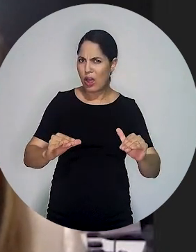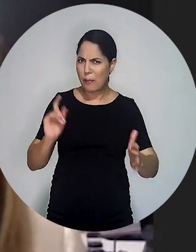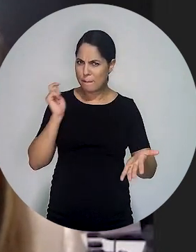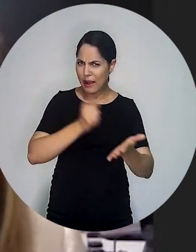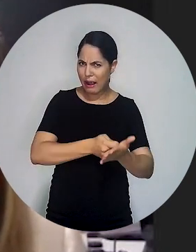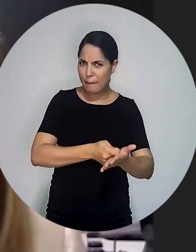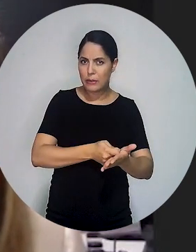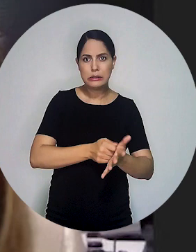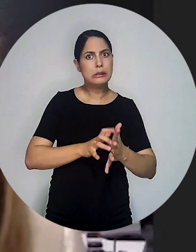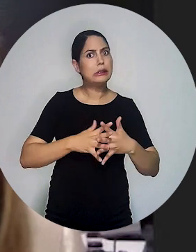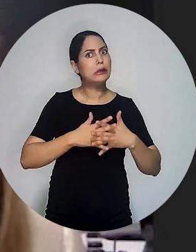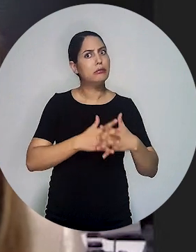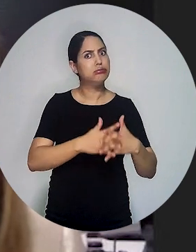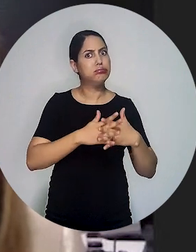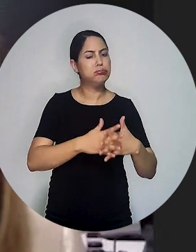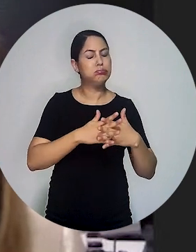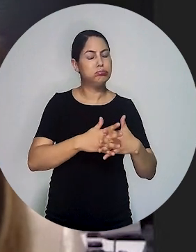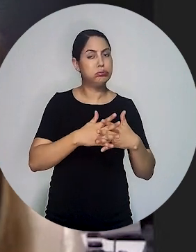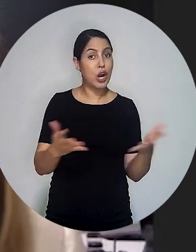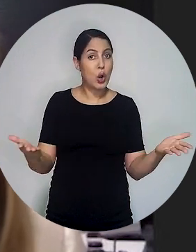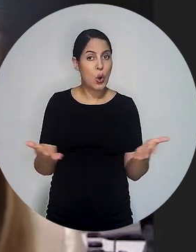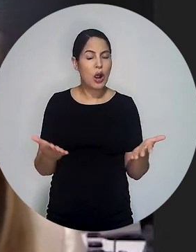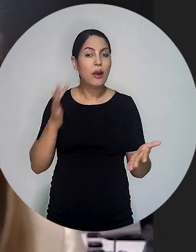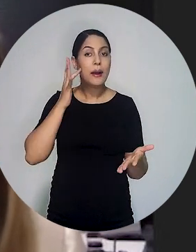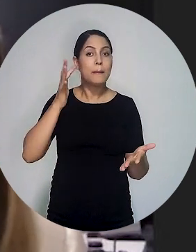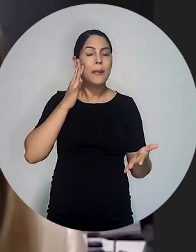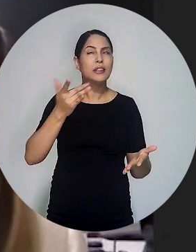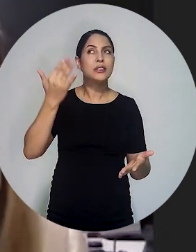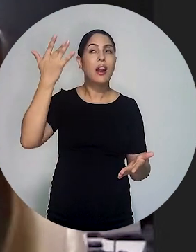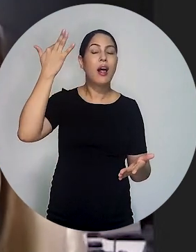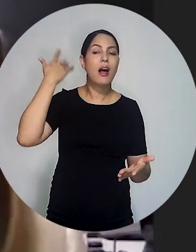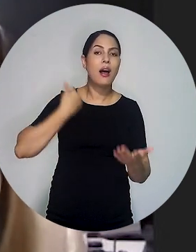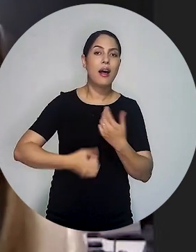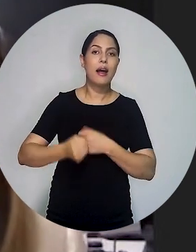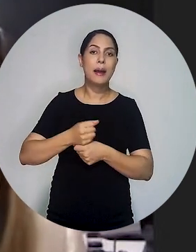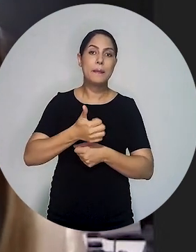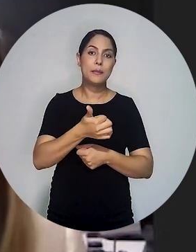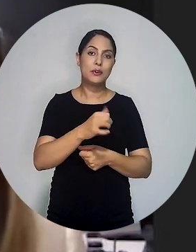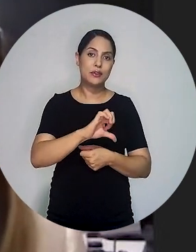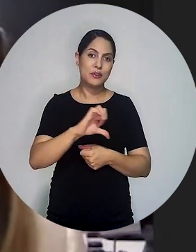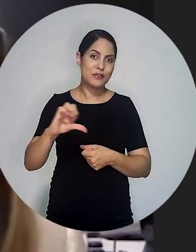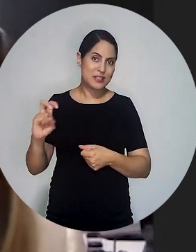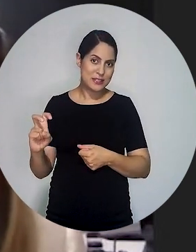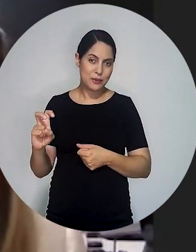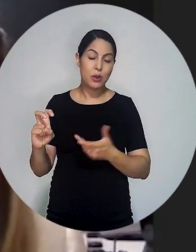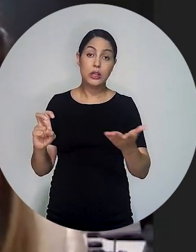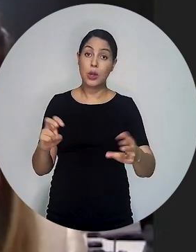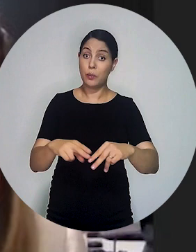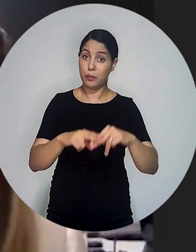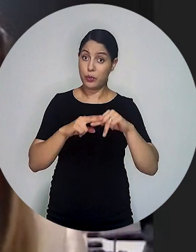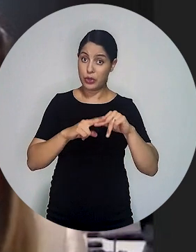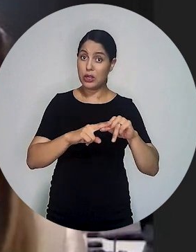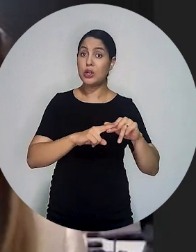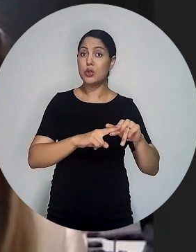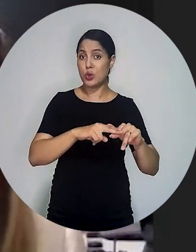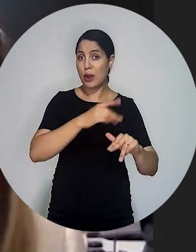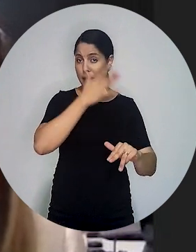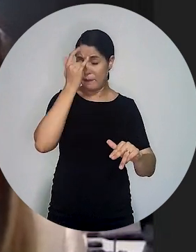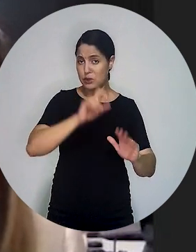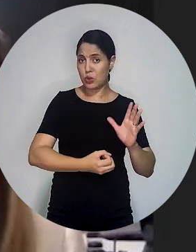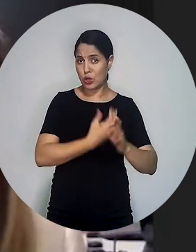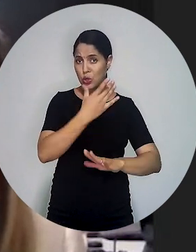forma tranquila é complicado e se é complicado hoje era muito mais complicado em 1995. Então, muito provavelmente o legislador